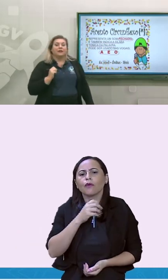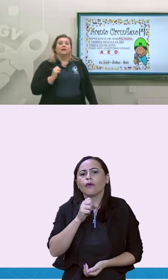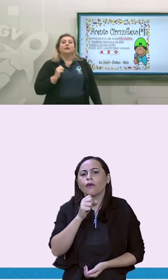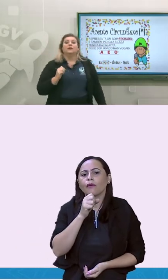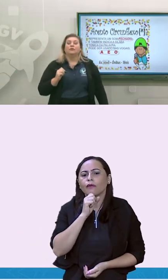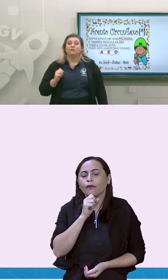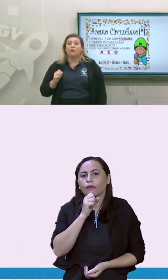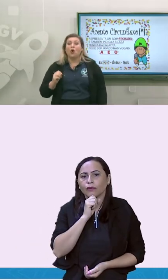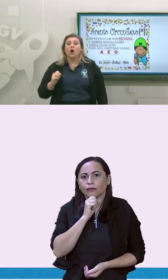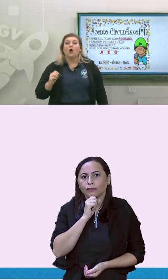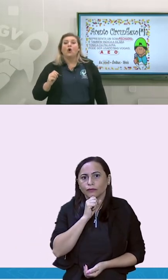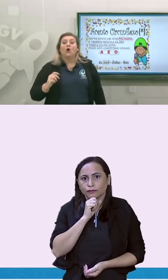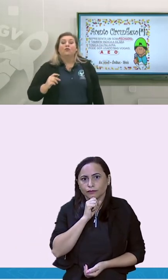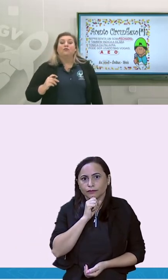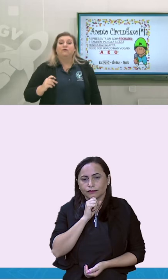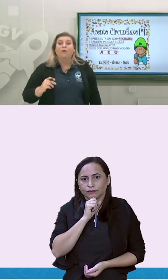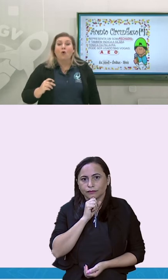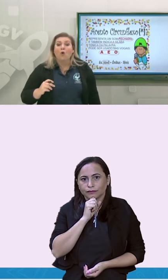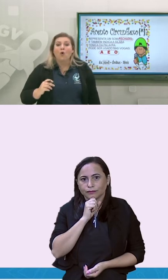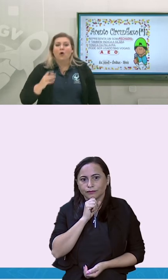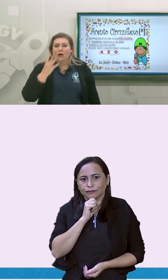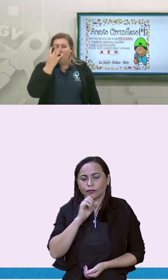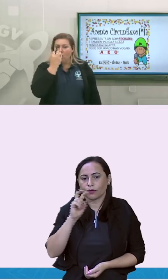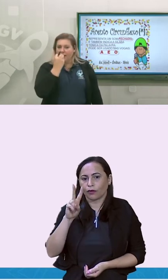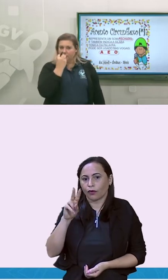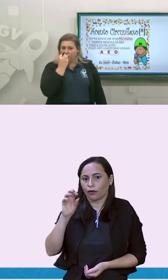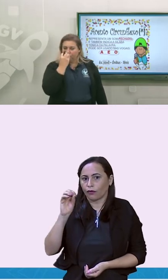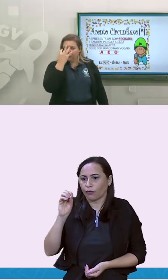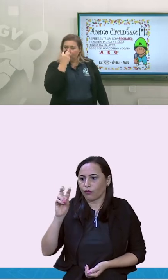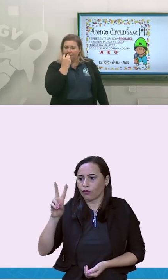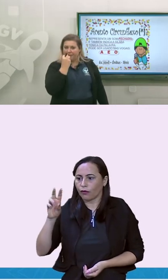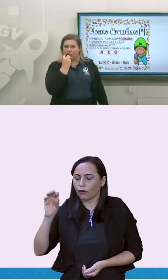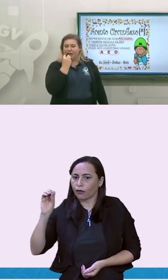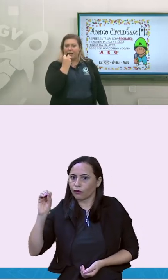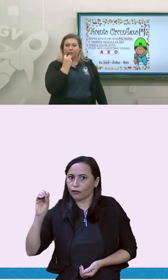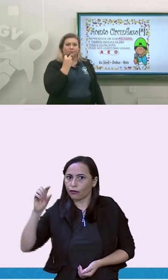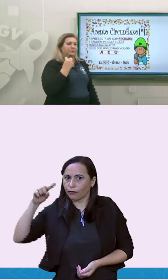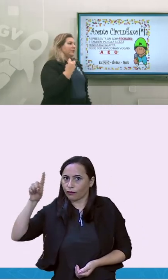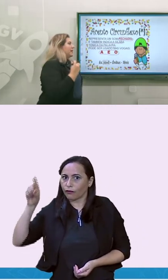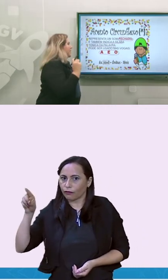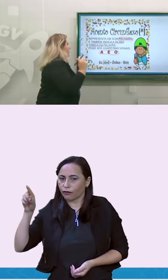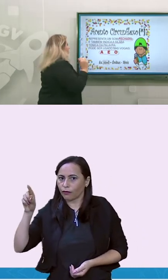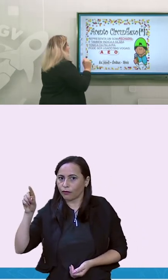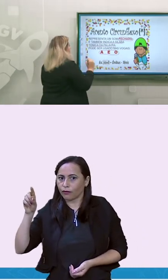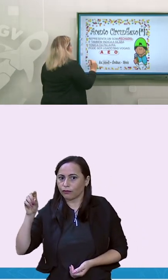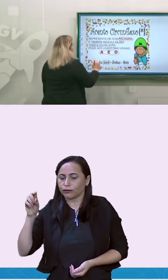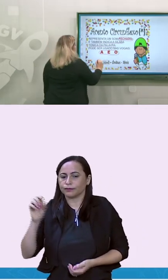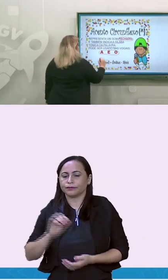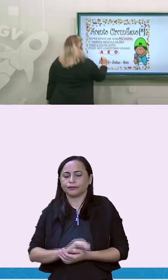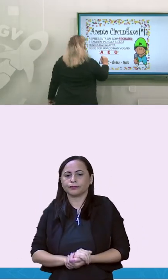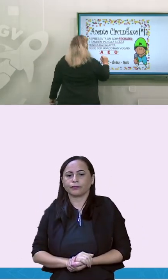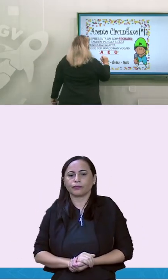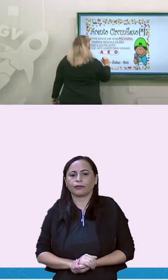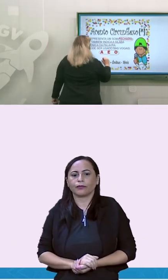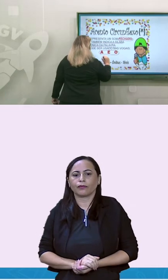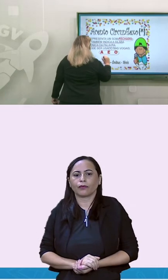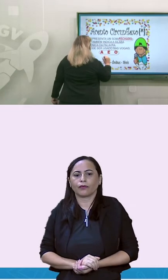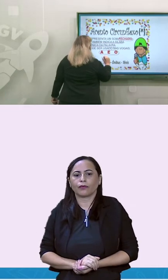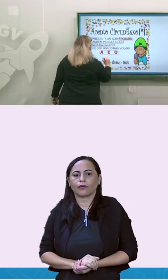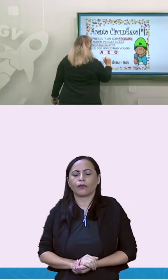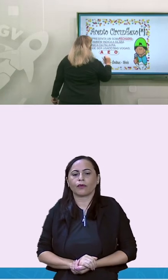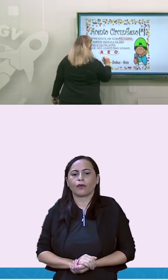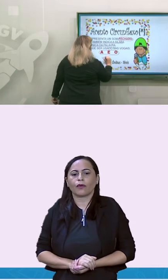palavra? Vou, vou. Ó o som fechado. Agora, se fosse assim, ó.